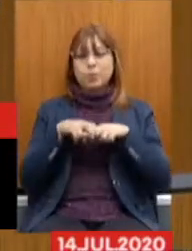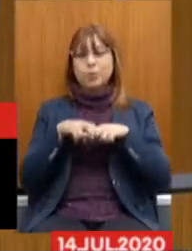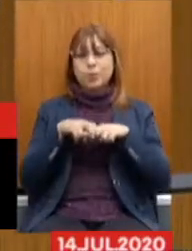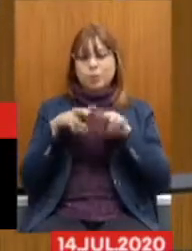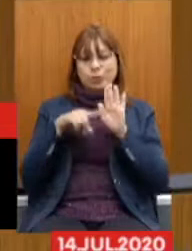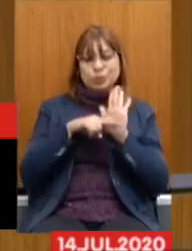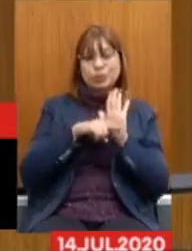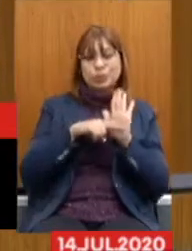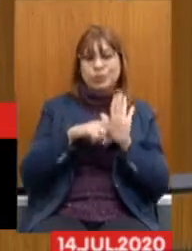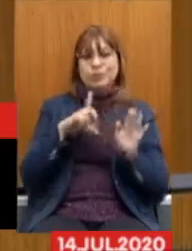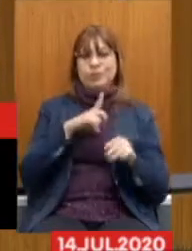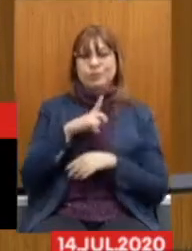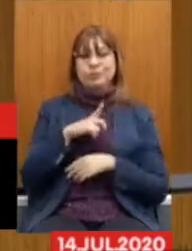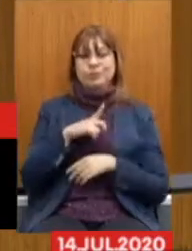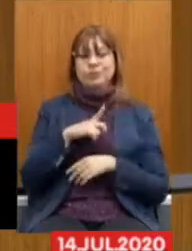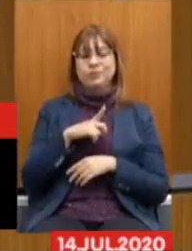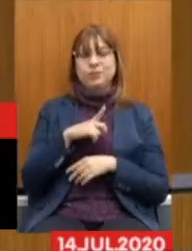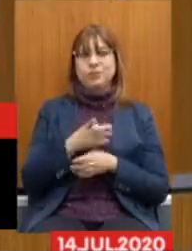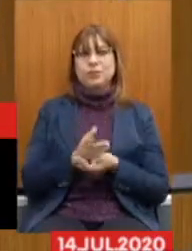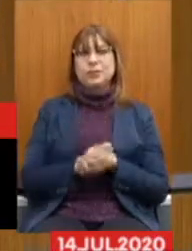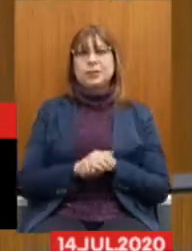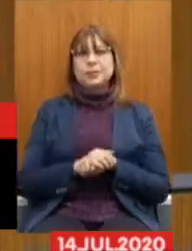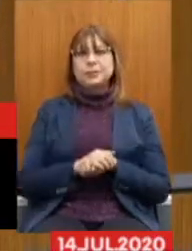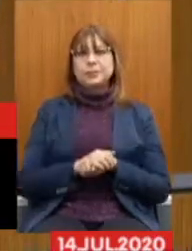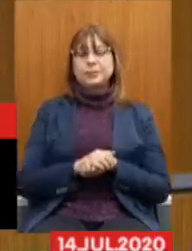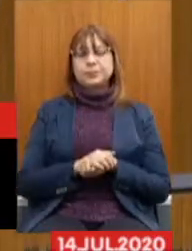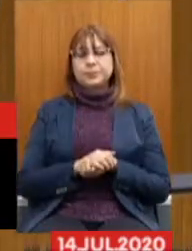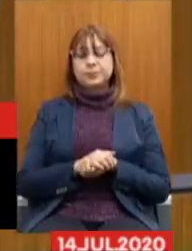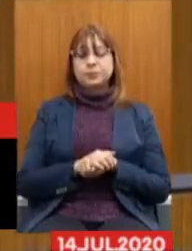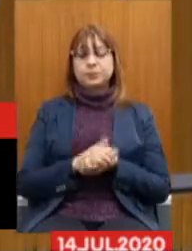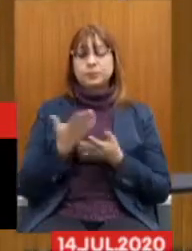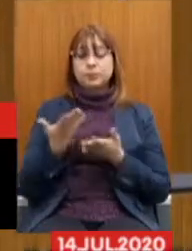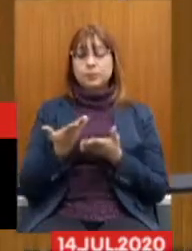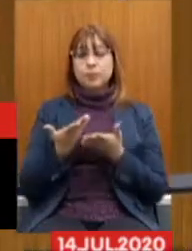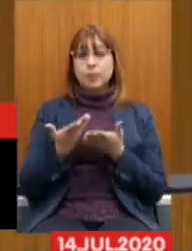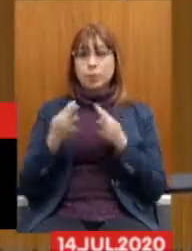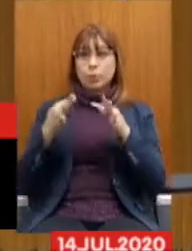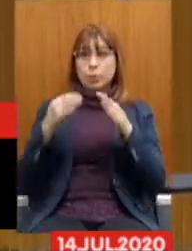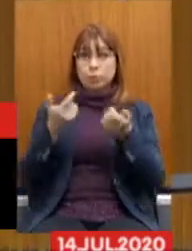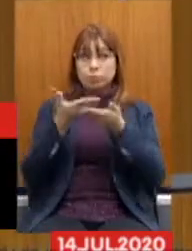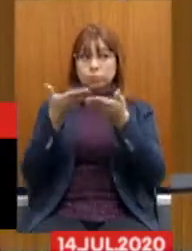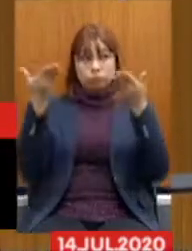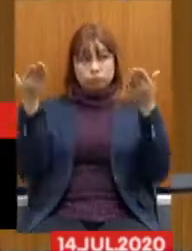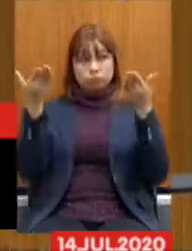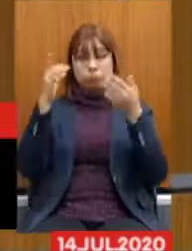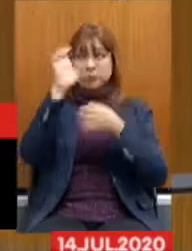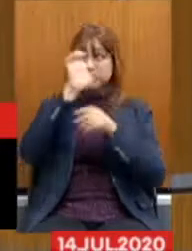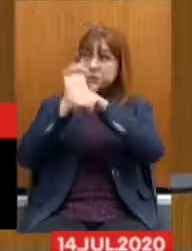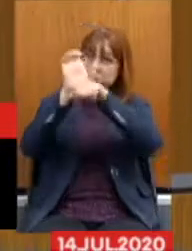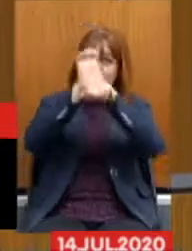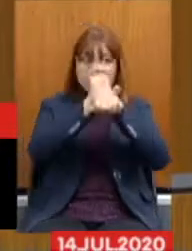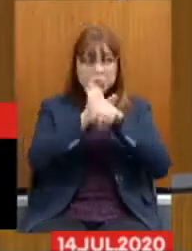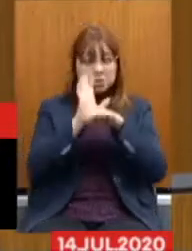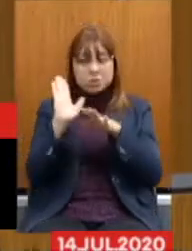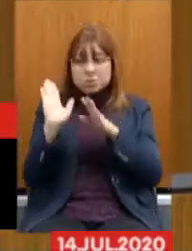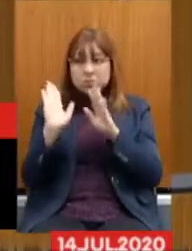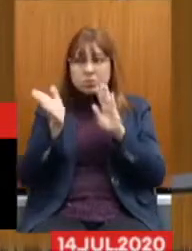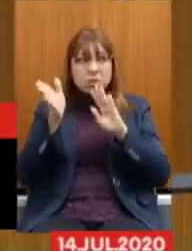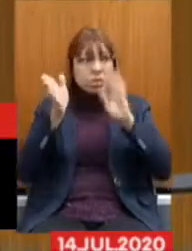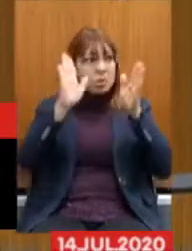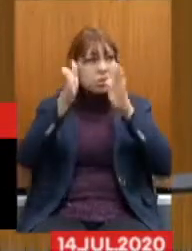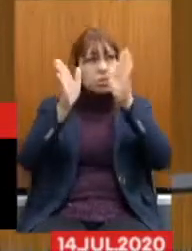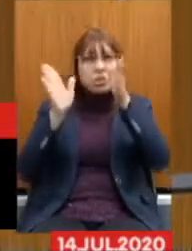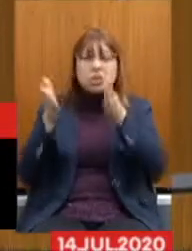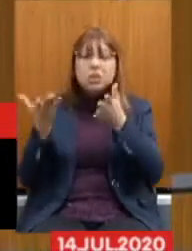tanto que de todos os estados que já concluíram as suas reformas, em